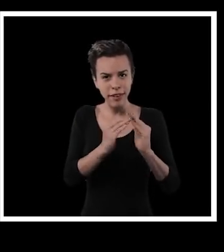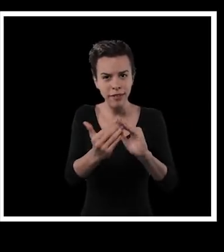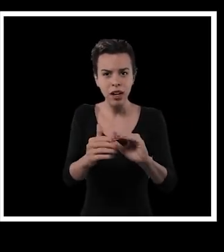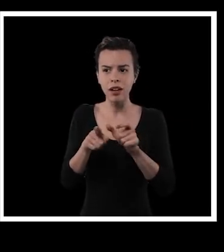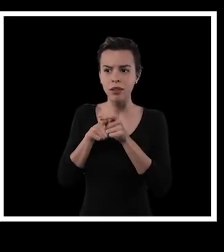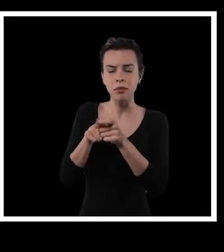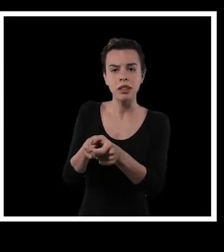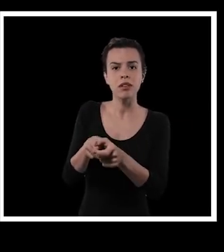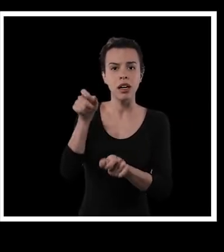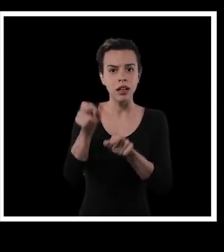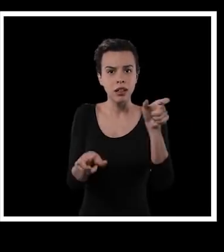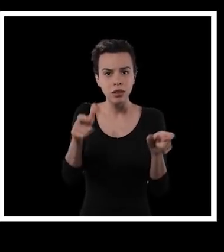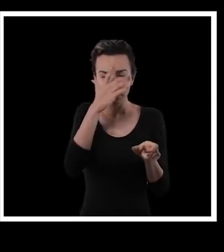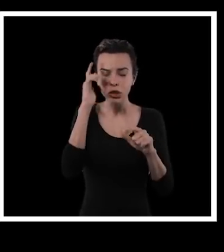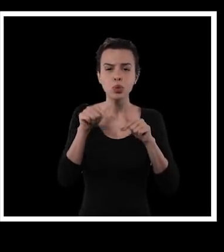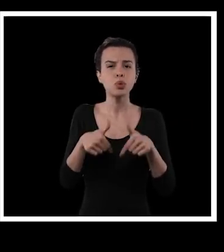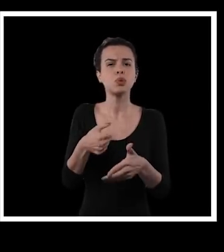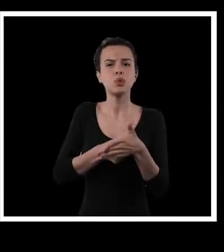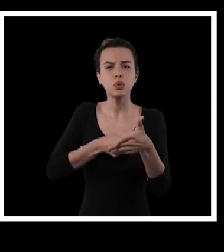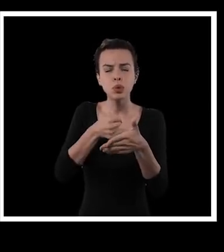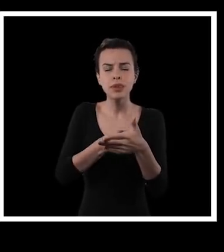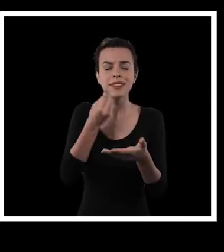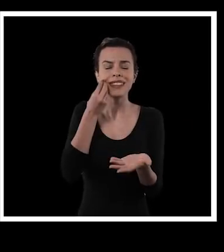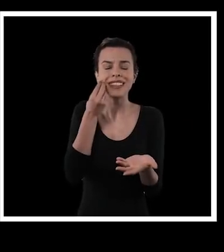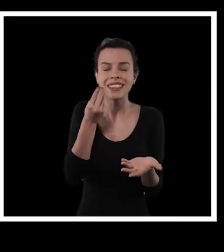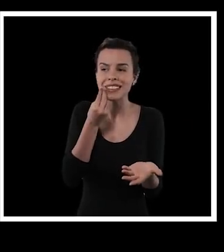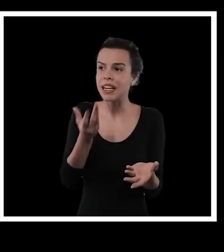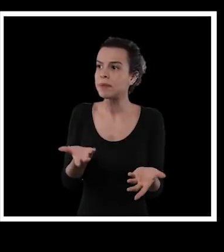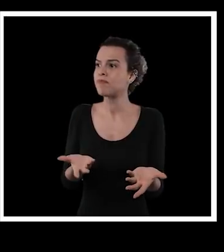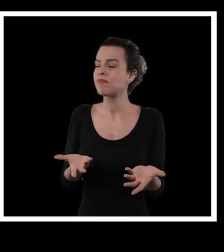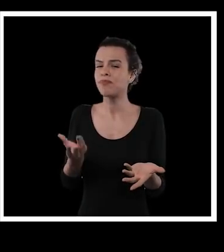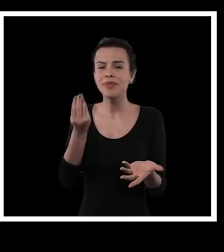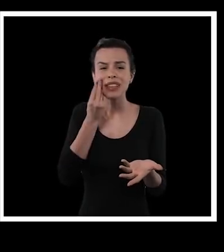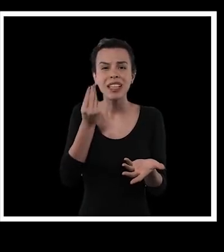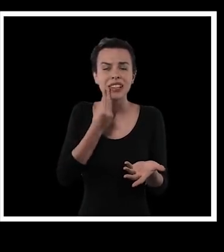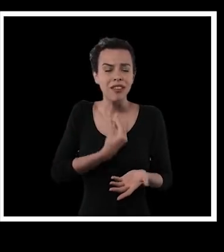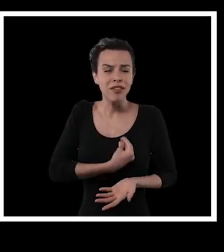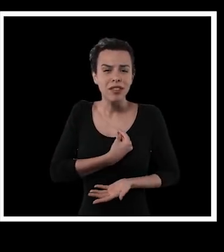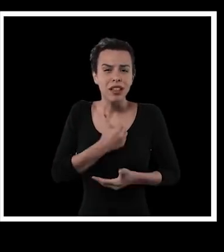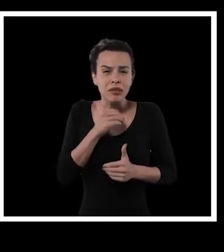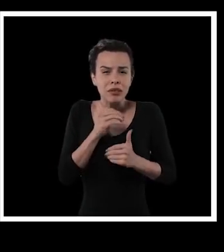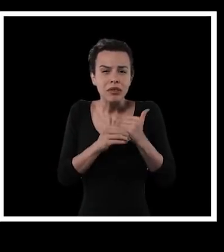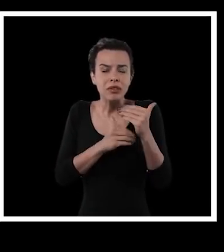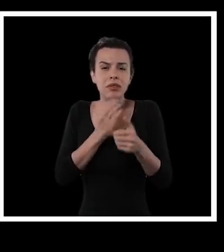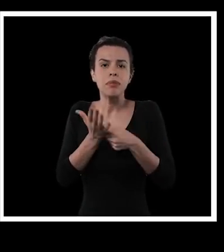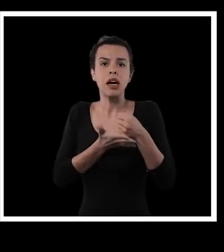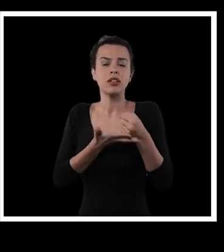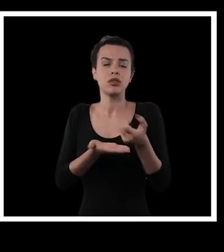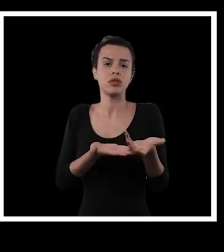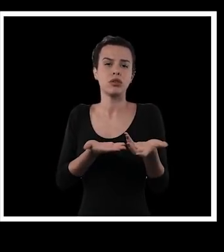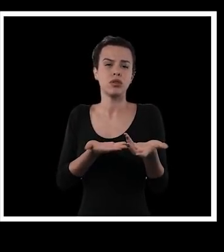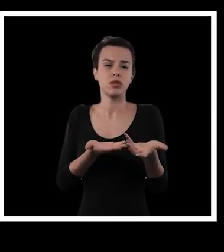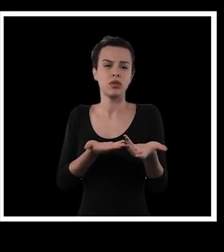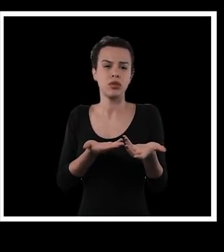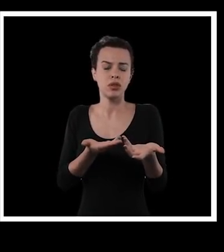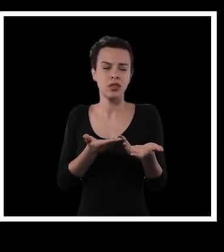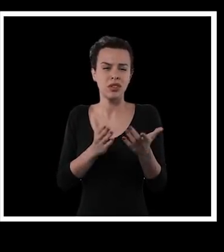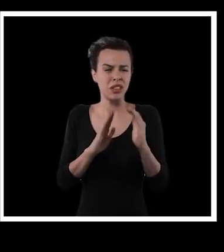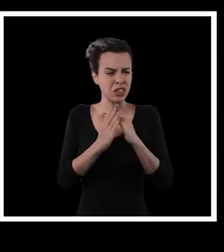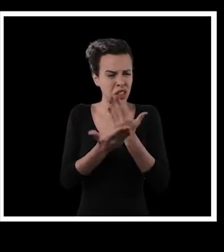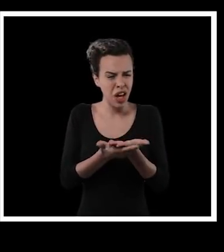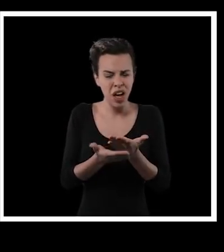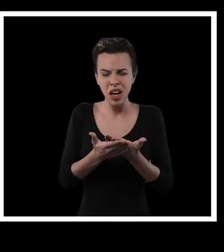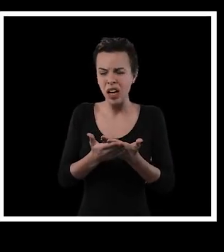vivem na favela, as pessoas lutam para deixar a precariedade da vida, e não para que a precariedade da vida sirva como